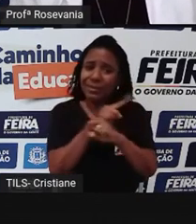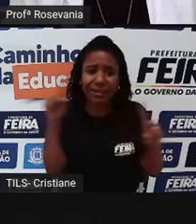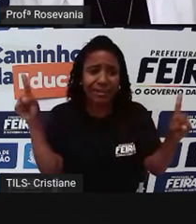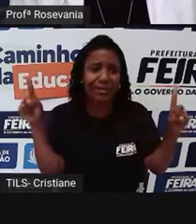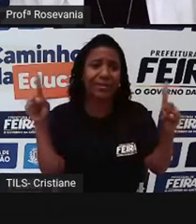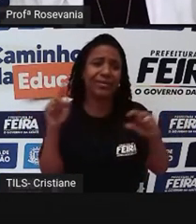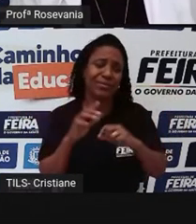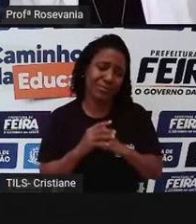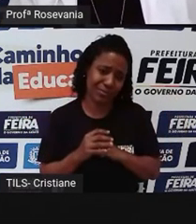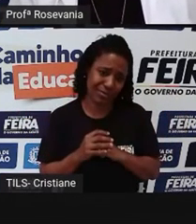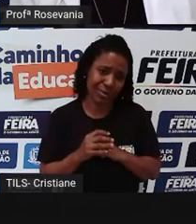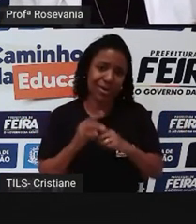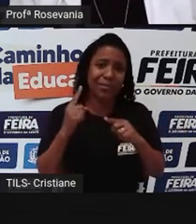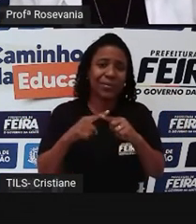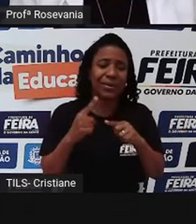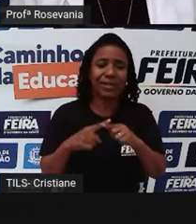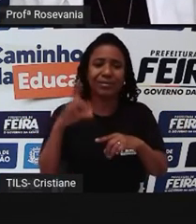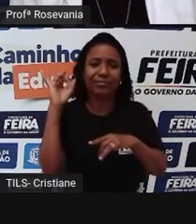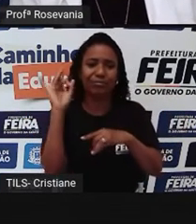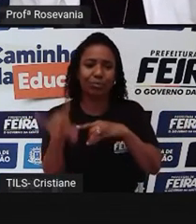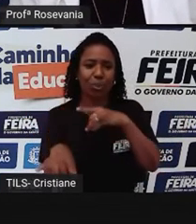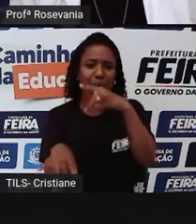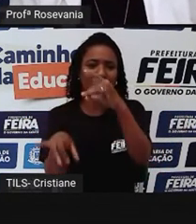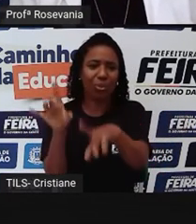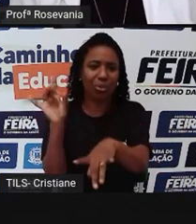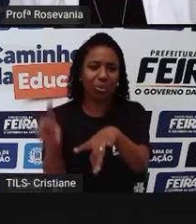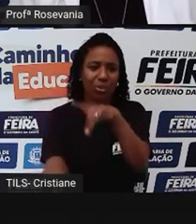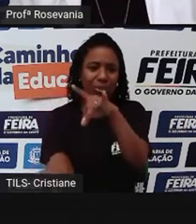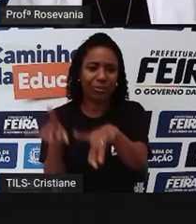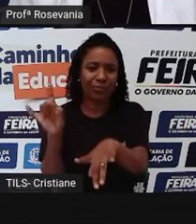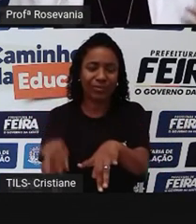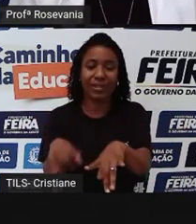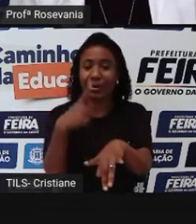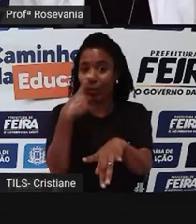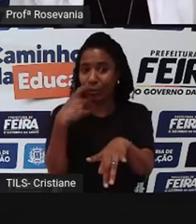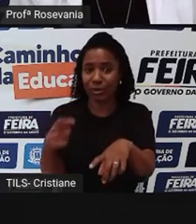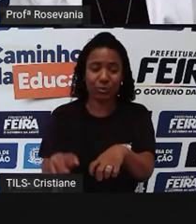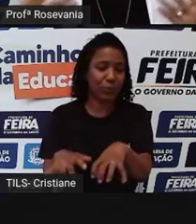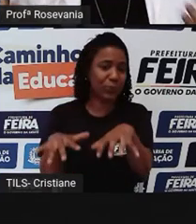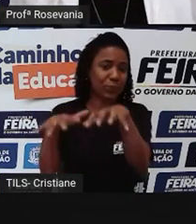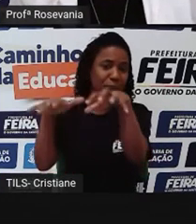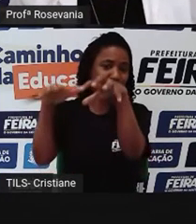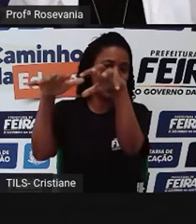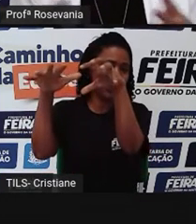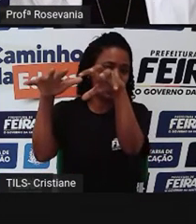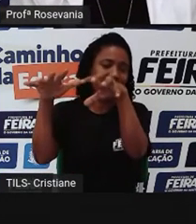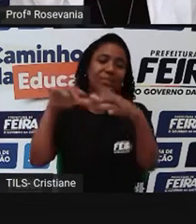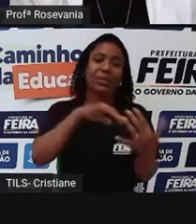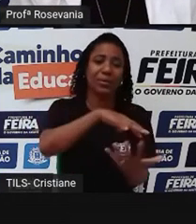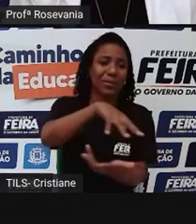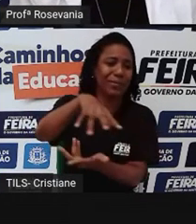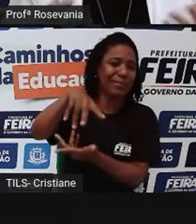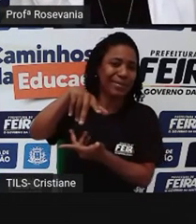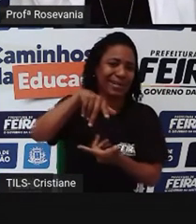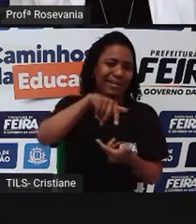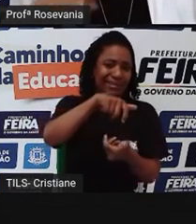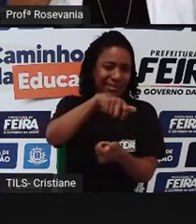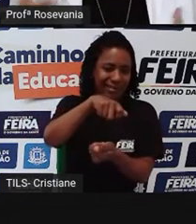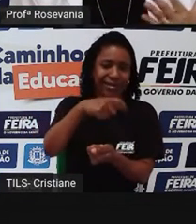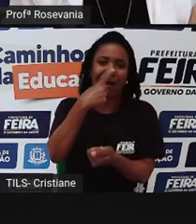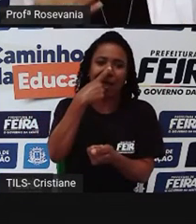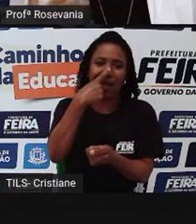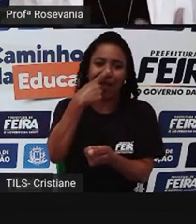de resíduos sólidos, de lixo mesmo no popular e o planeta já sofre com essa atividade